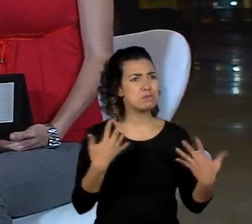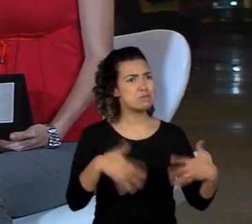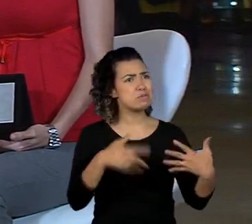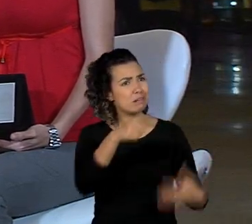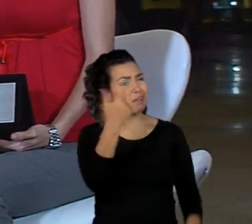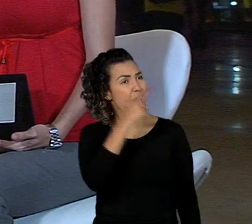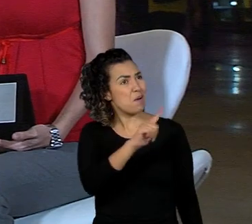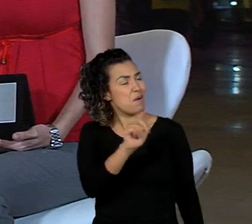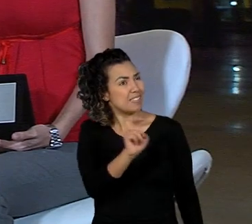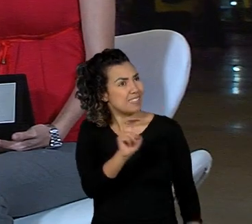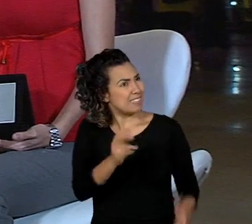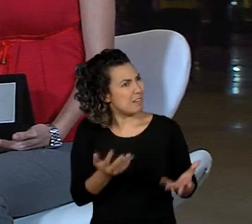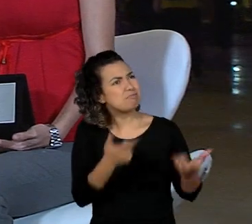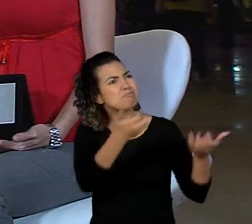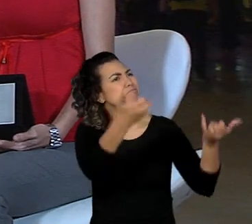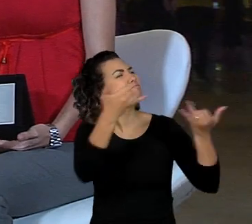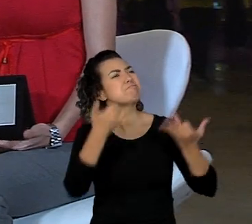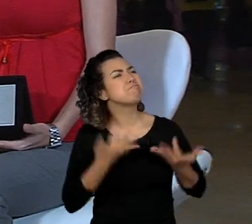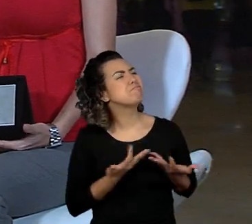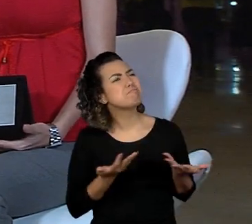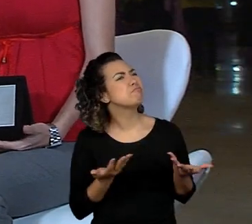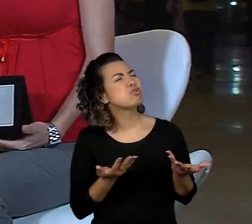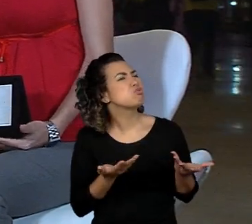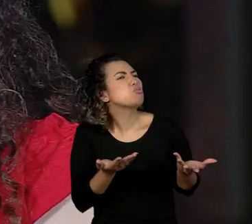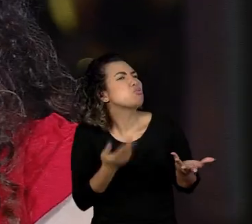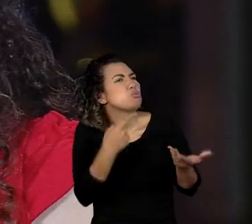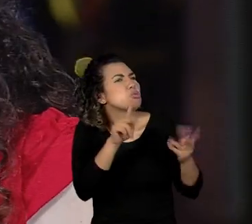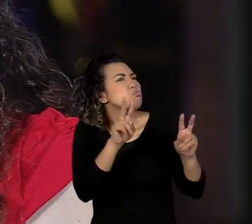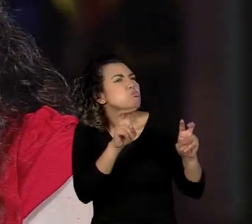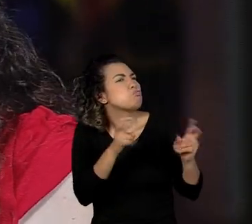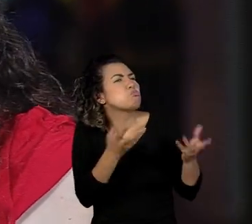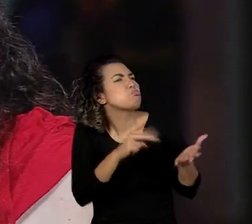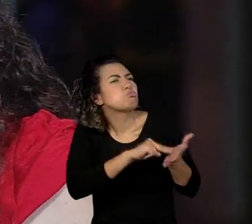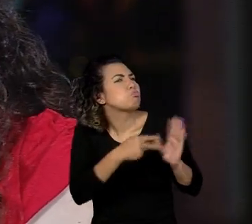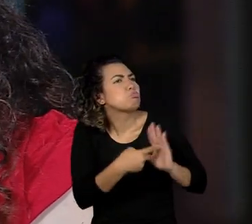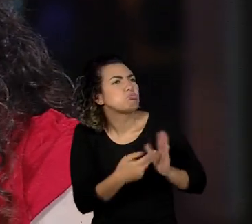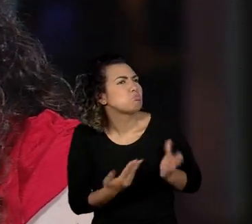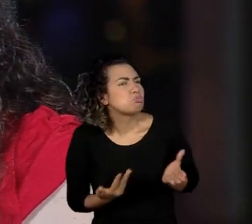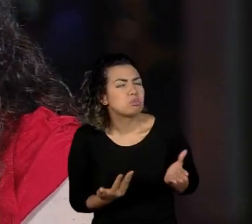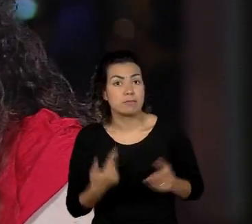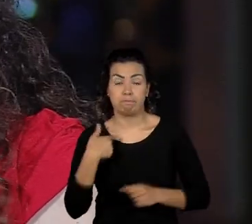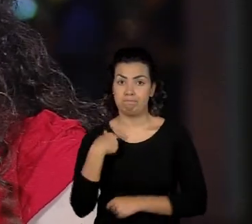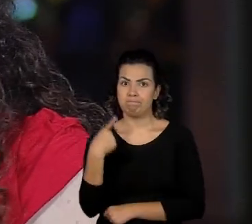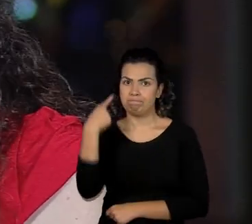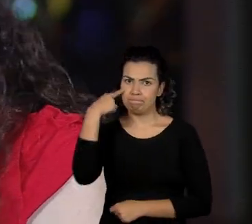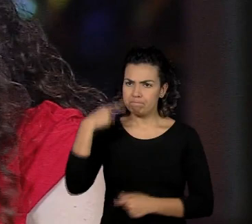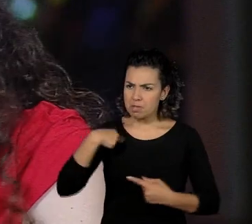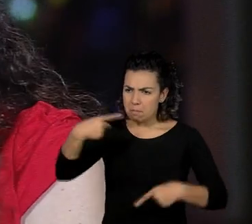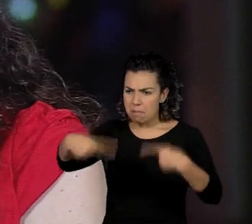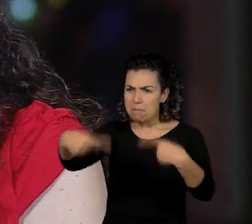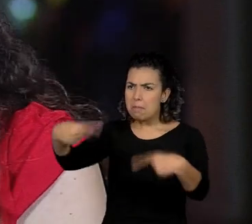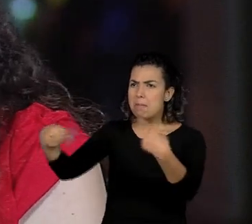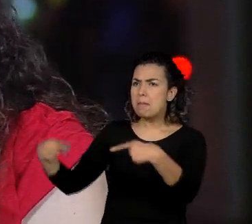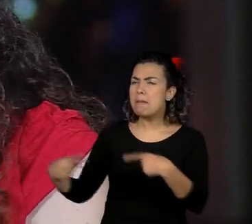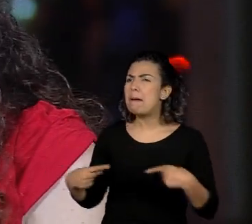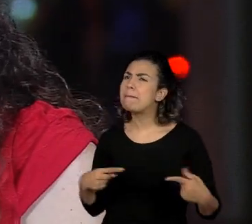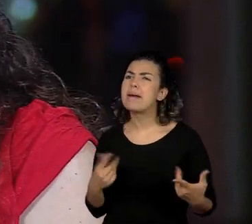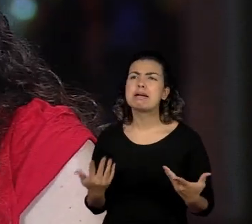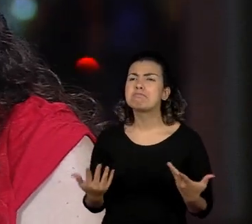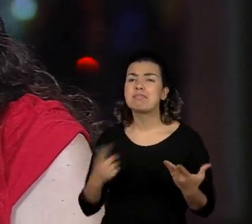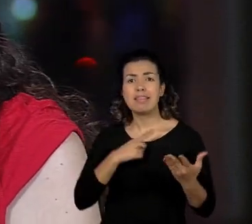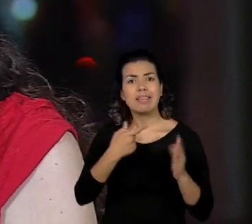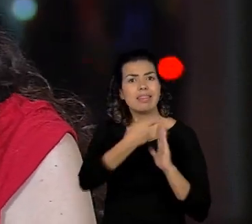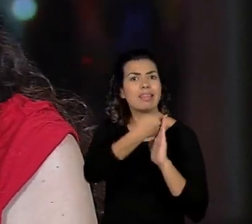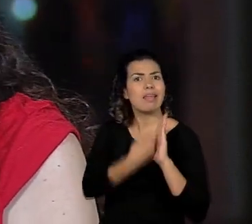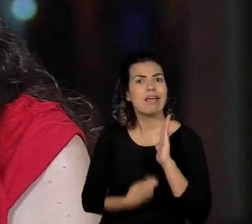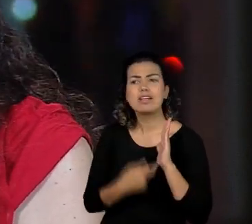premiação... Professora, fala um pouco desse livro aqui. Nós nos reunimos e discutimos sobre os livros, sobre os textos